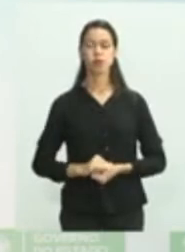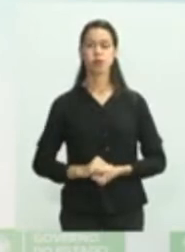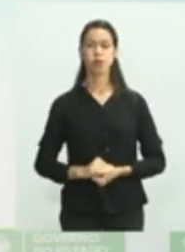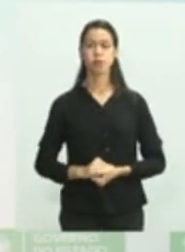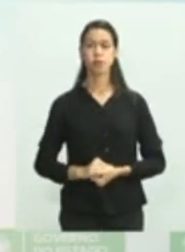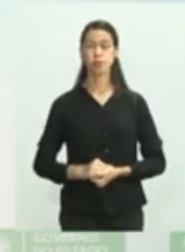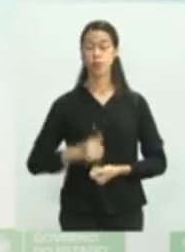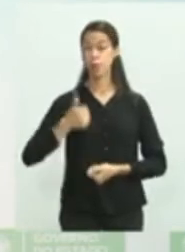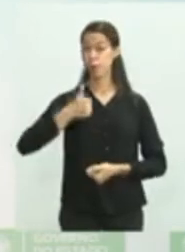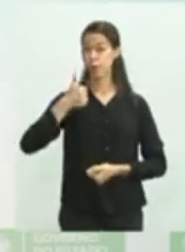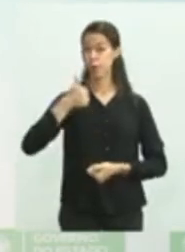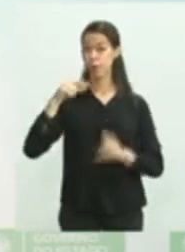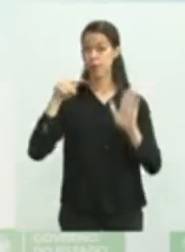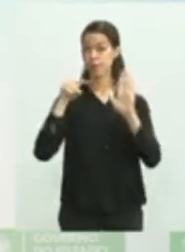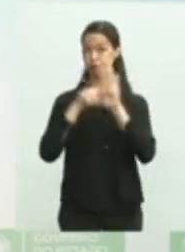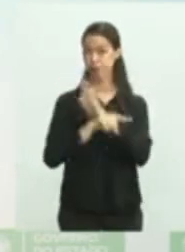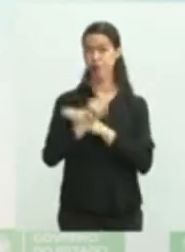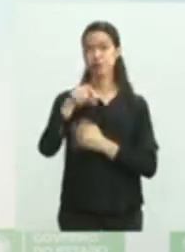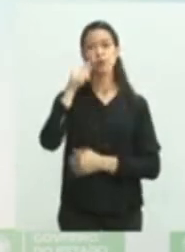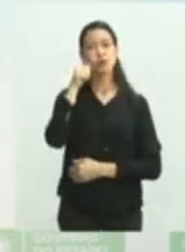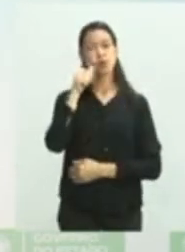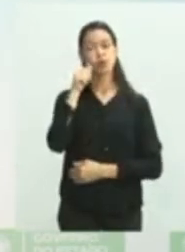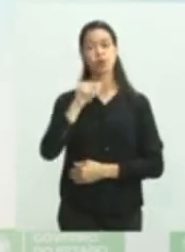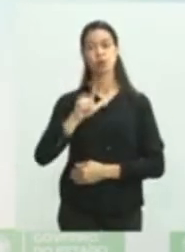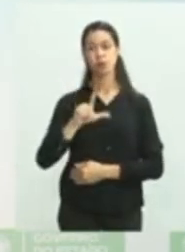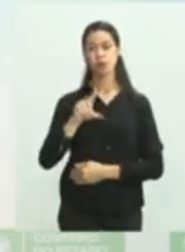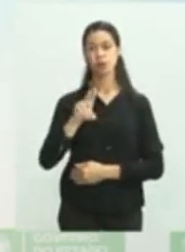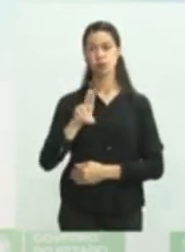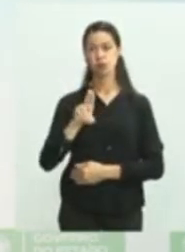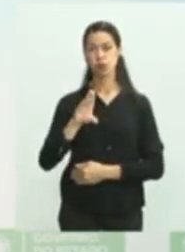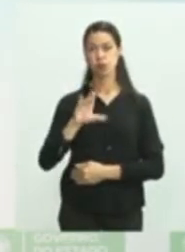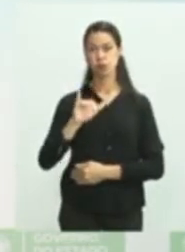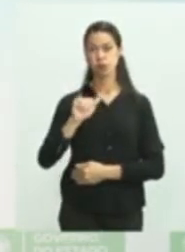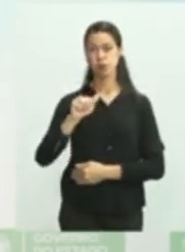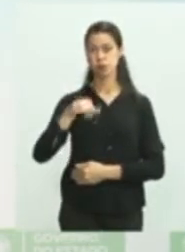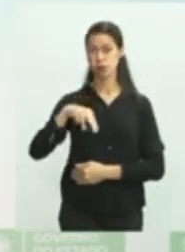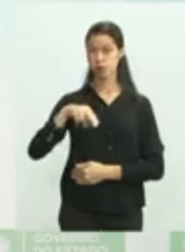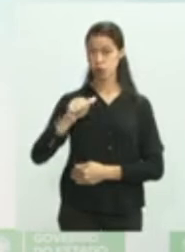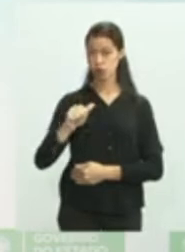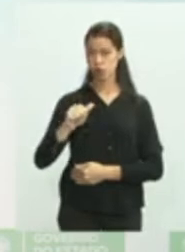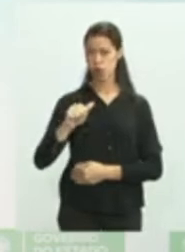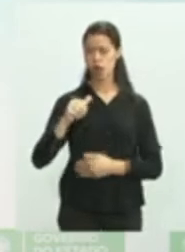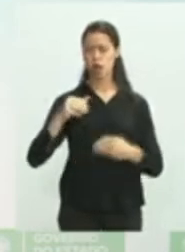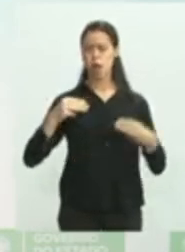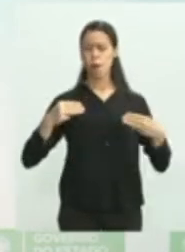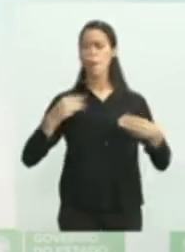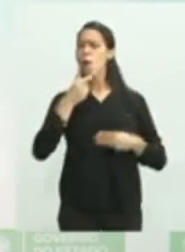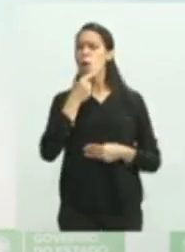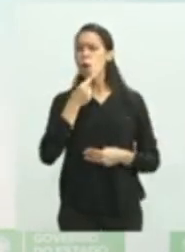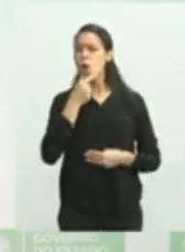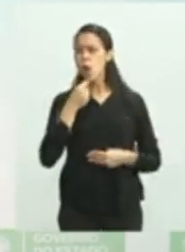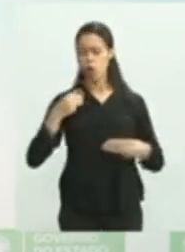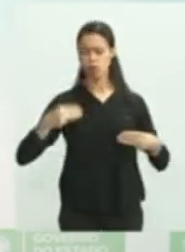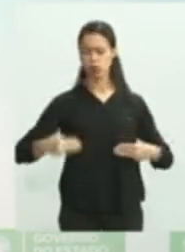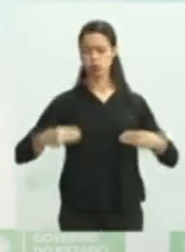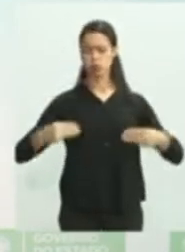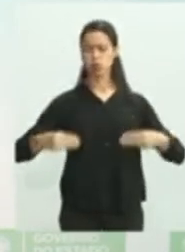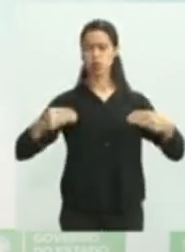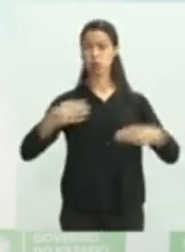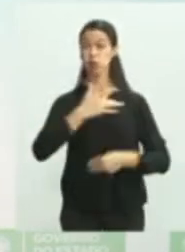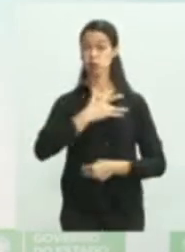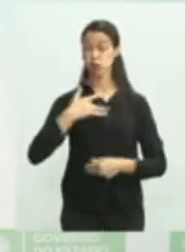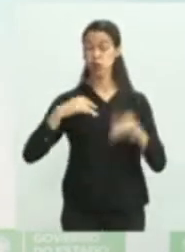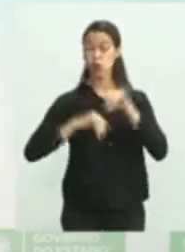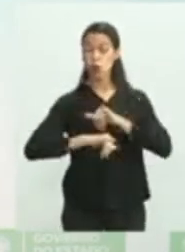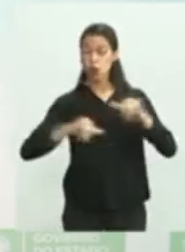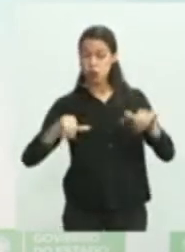A primeira pergunta de hoje vem da Luciana dos Santos. O ministro da Saúde recomendou que todas as pessoas que têm que sair